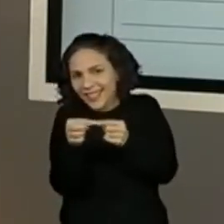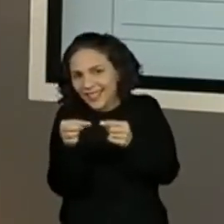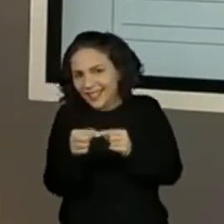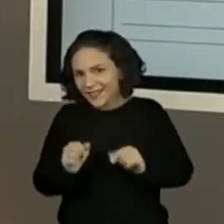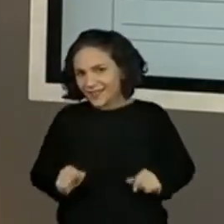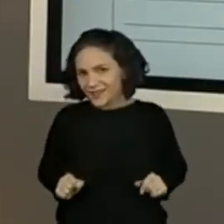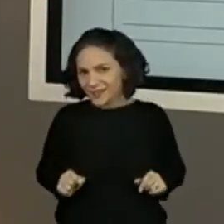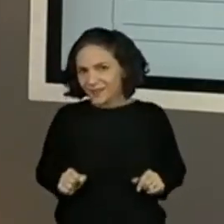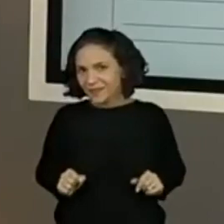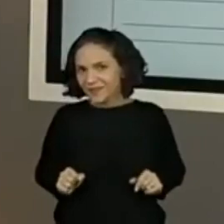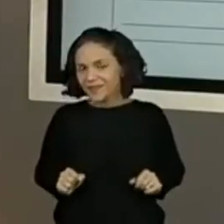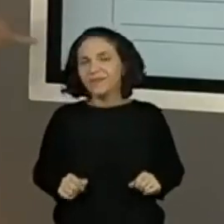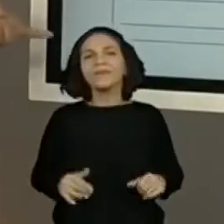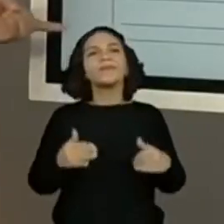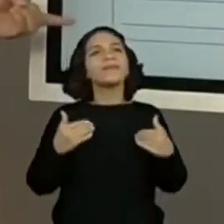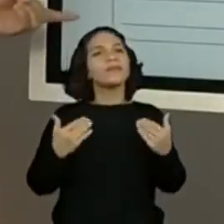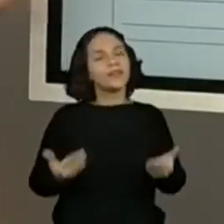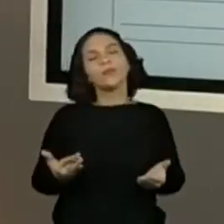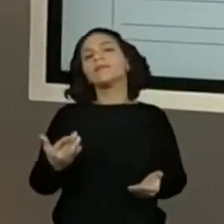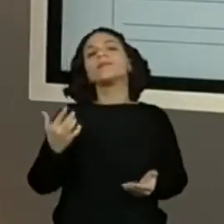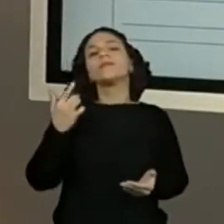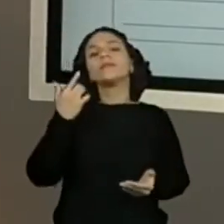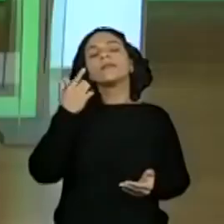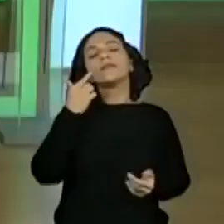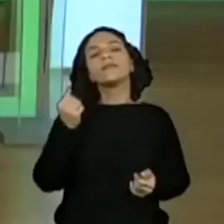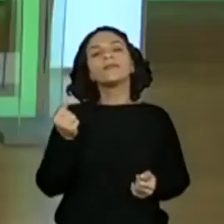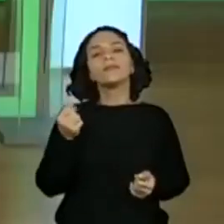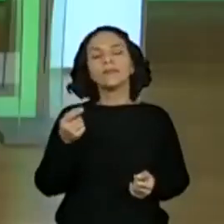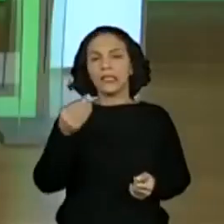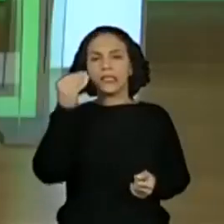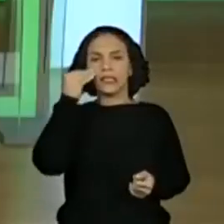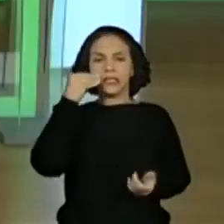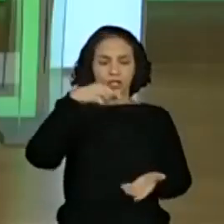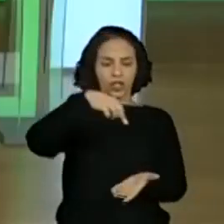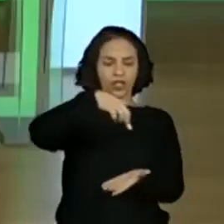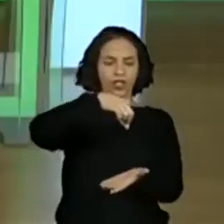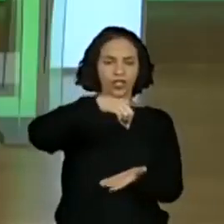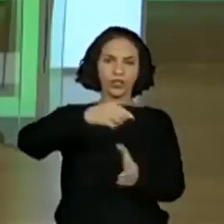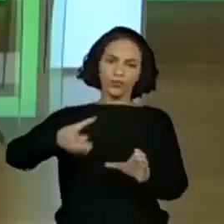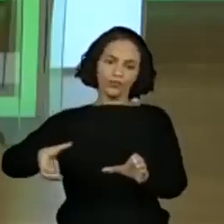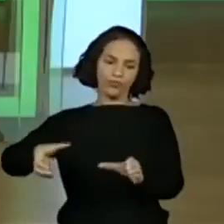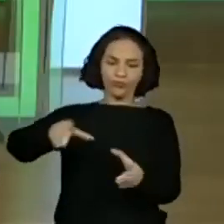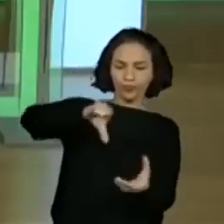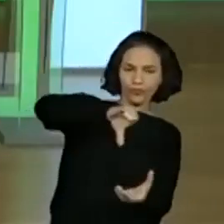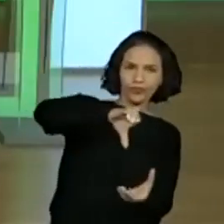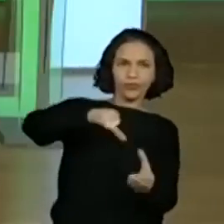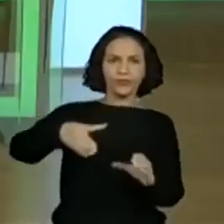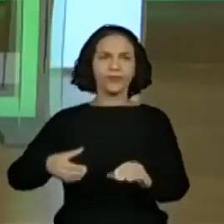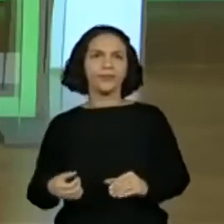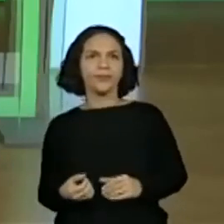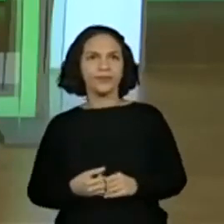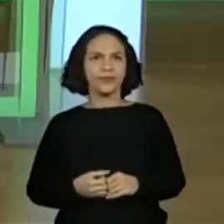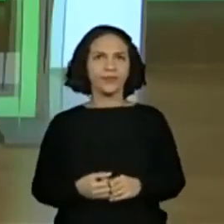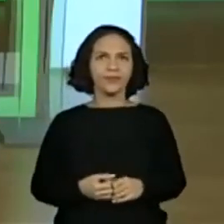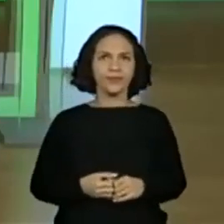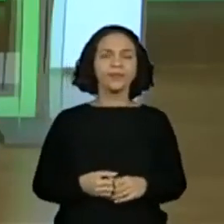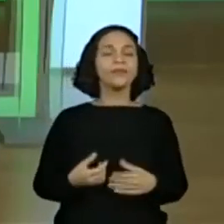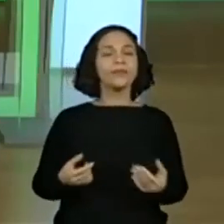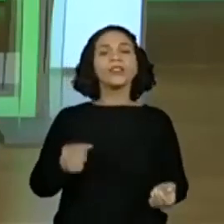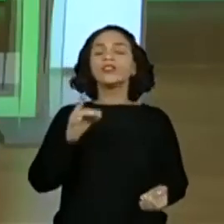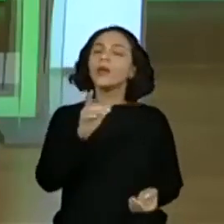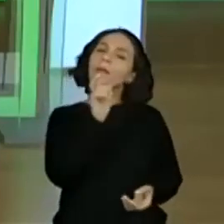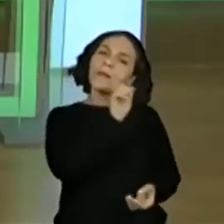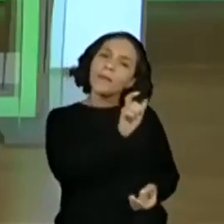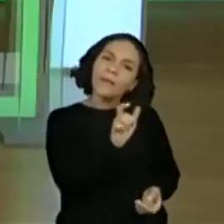está colocado, tá bom? Então, vilão, Tenta jogar tinta no lago. Vou colocar vilão, tinta no lago? Isso, porque a gente só